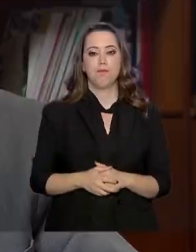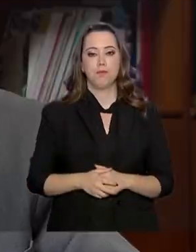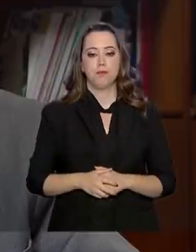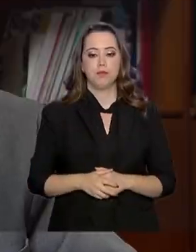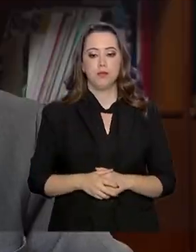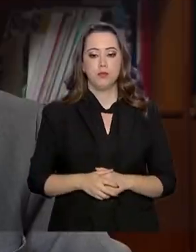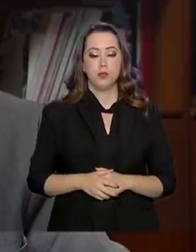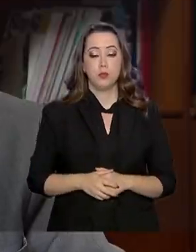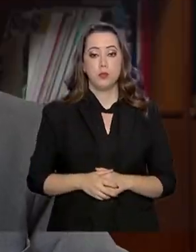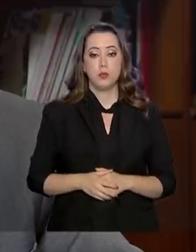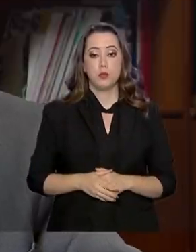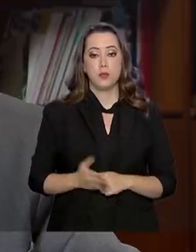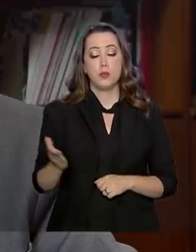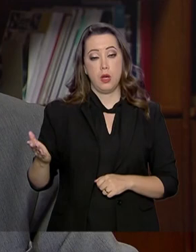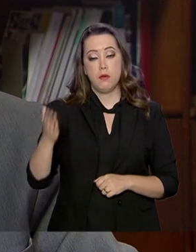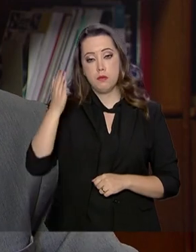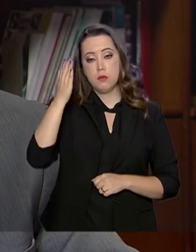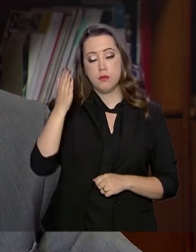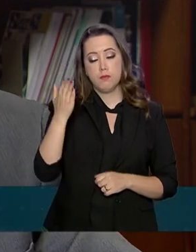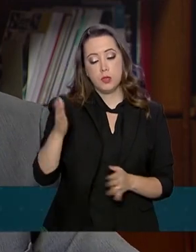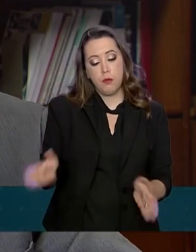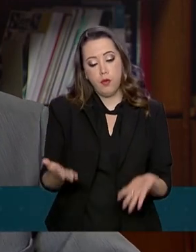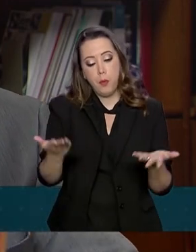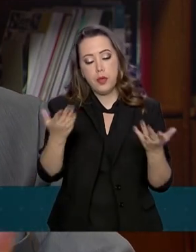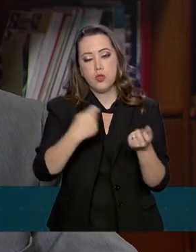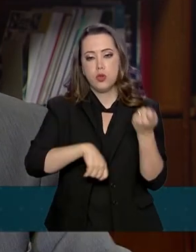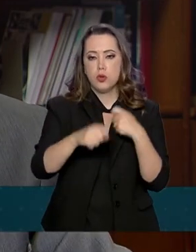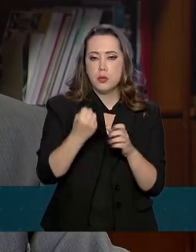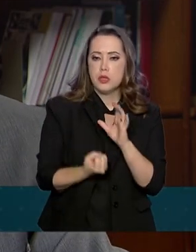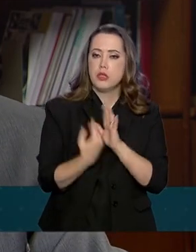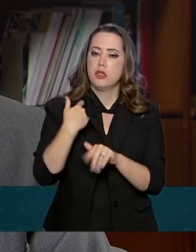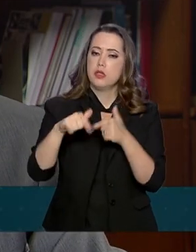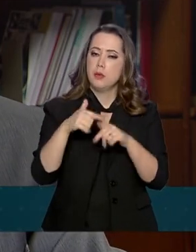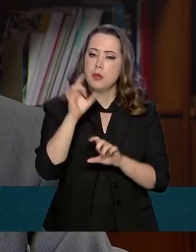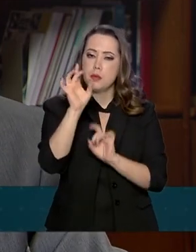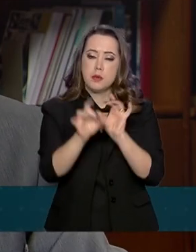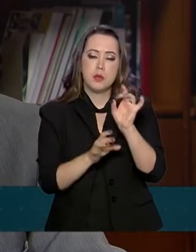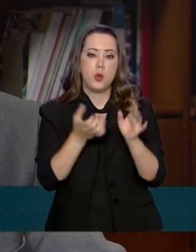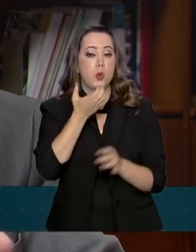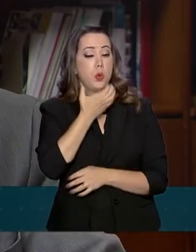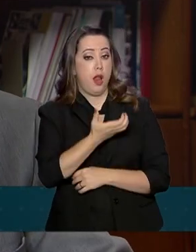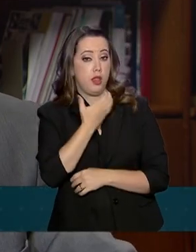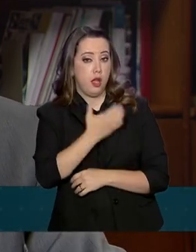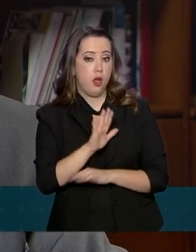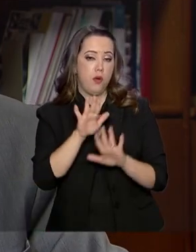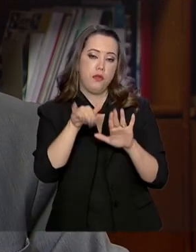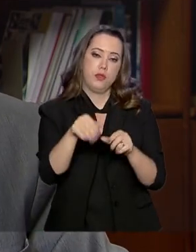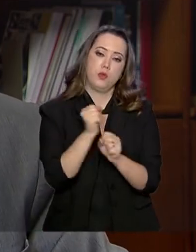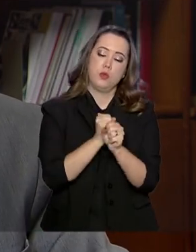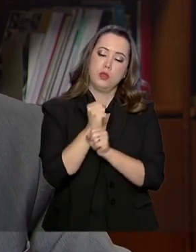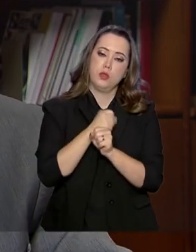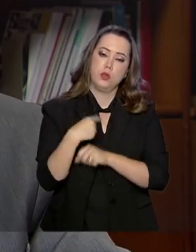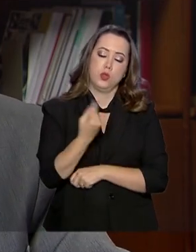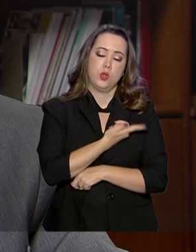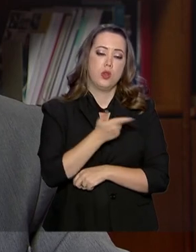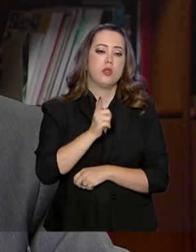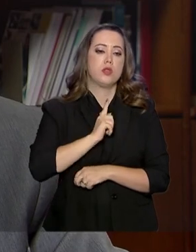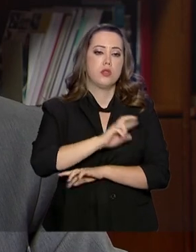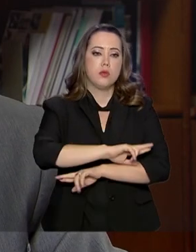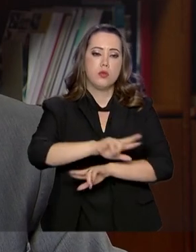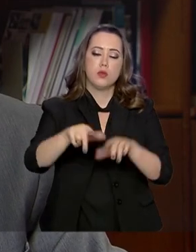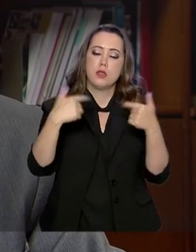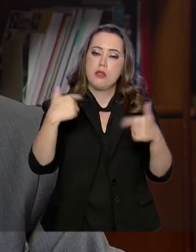A nossa ideia é que isso fomente a economia, gere emprego, especialmente nessa época de Natal, de fim de ano aí, que nós temos muitas